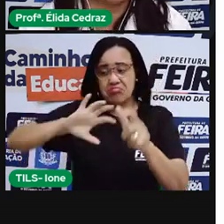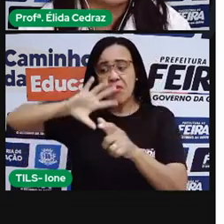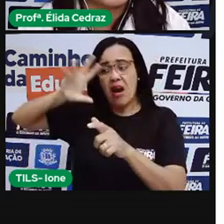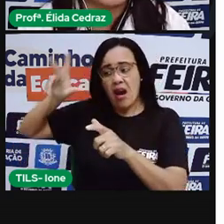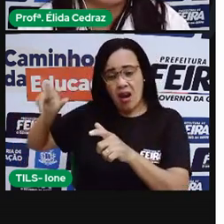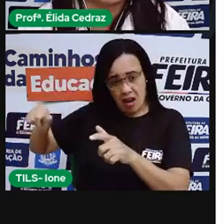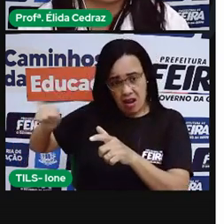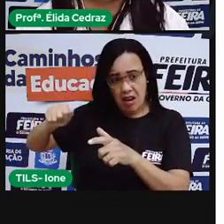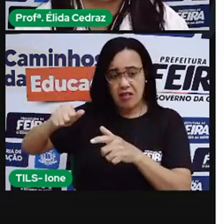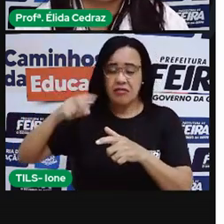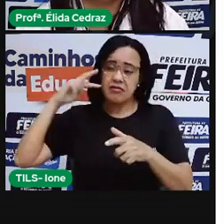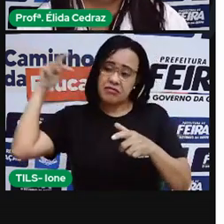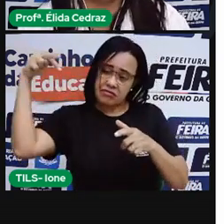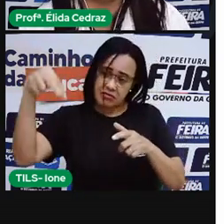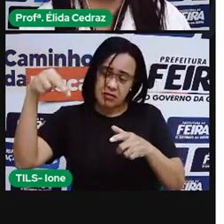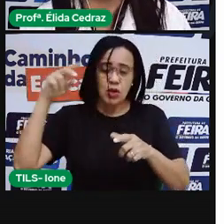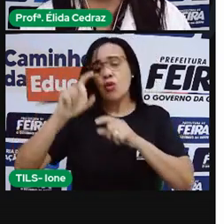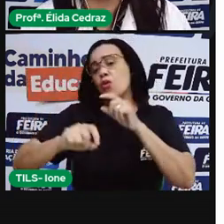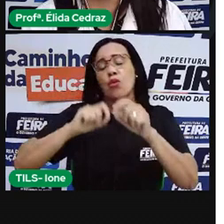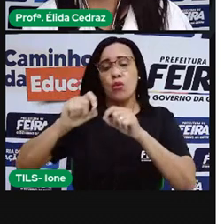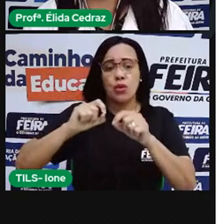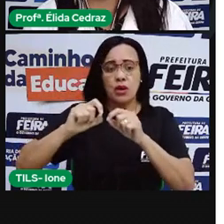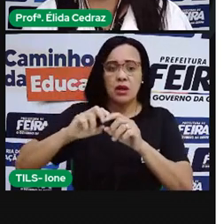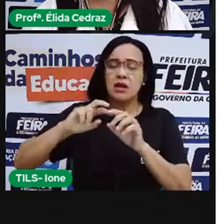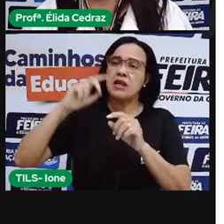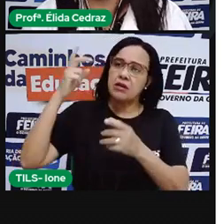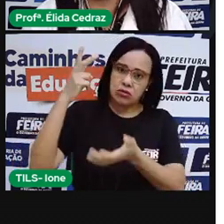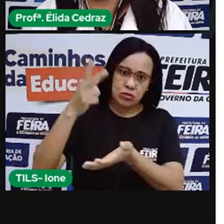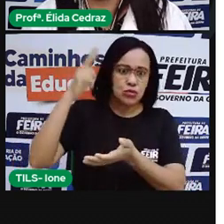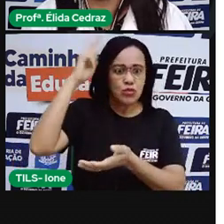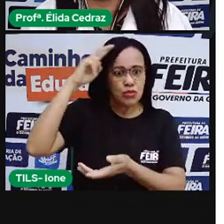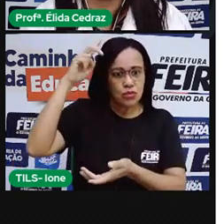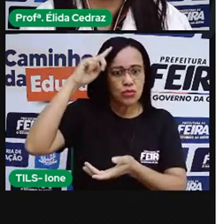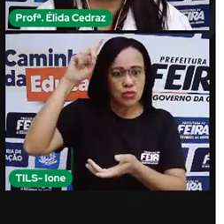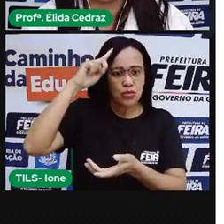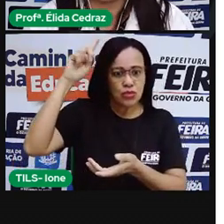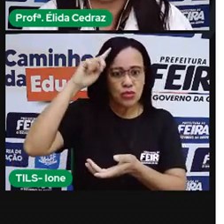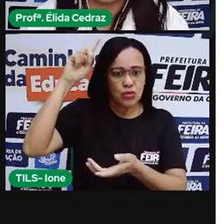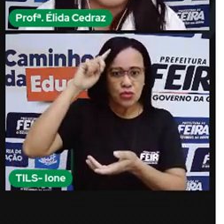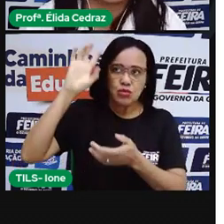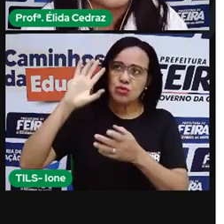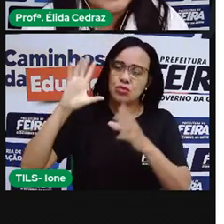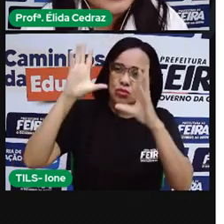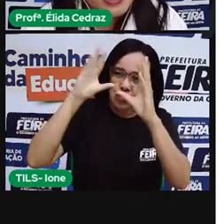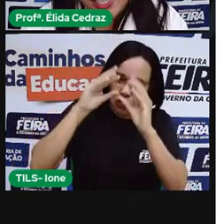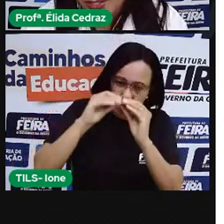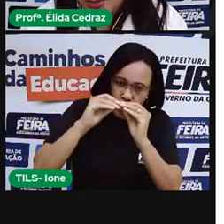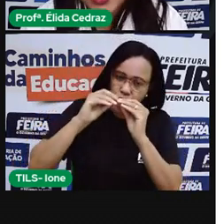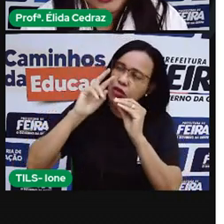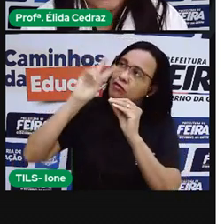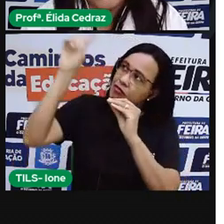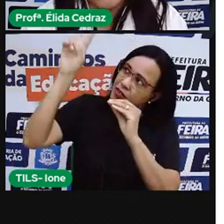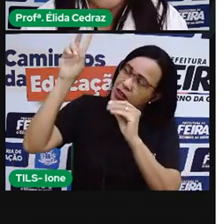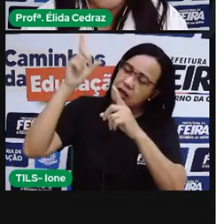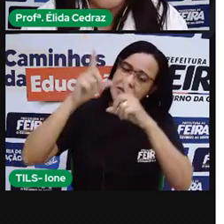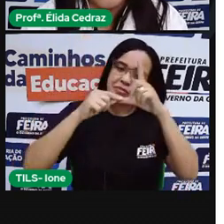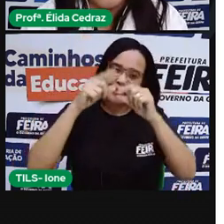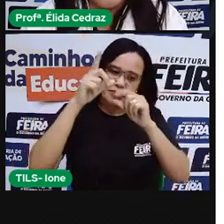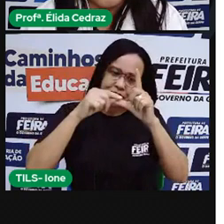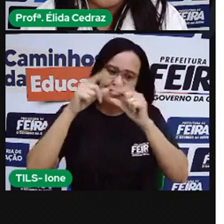podem ser vistos diariamente durante a noite. E são as estrelas do céu.